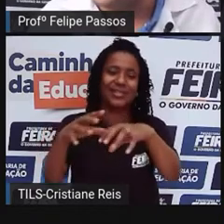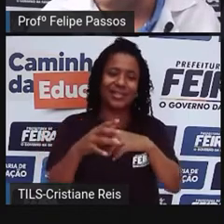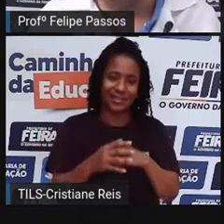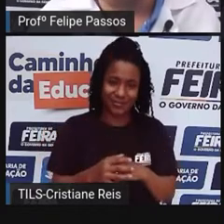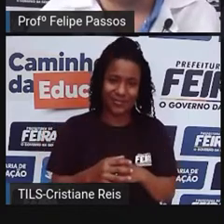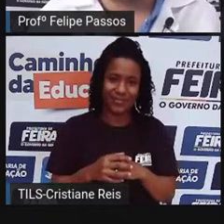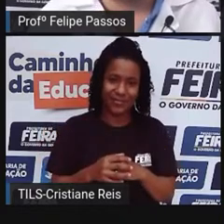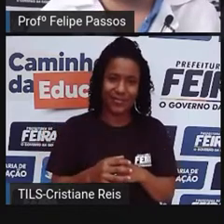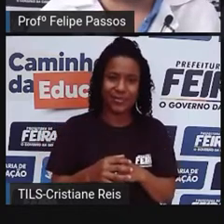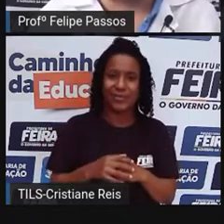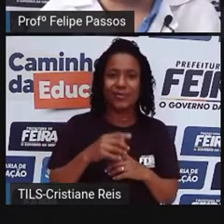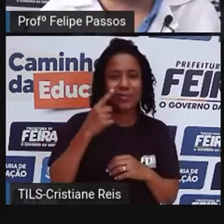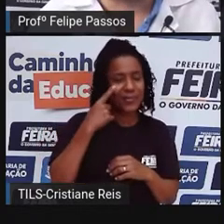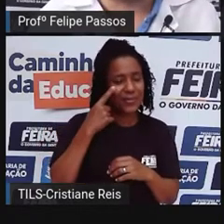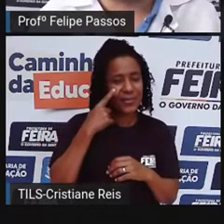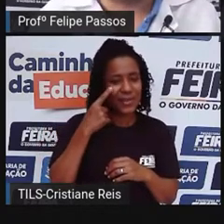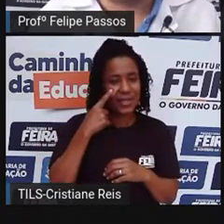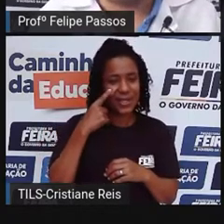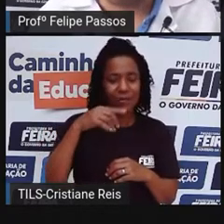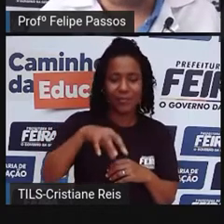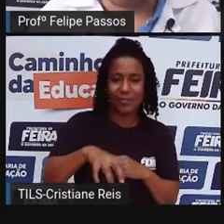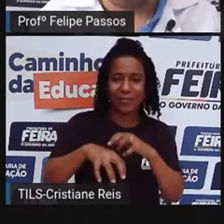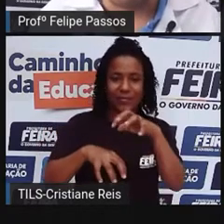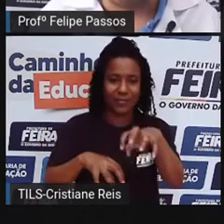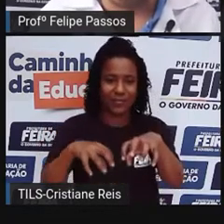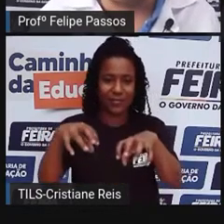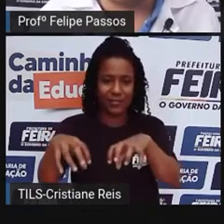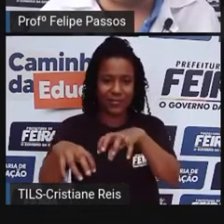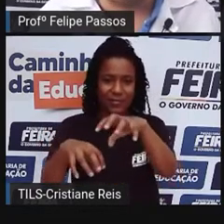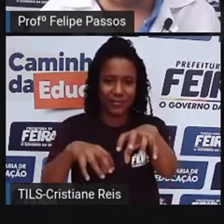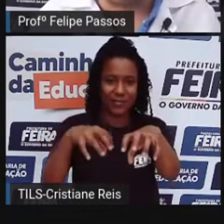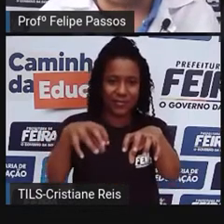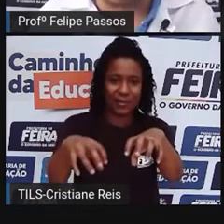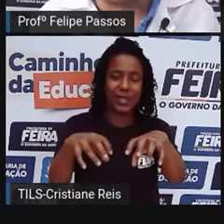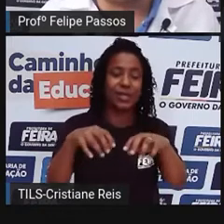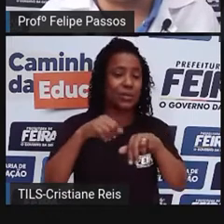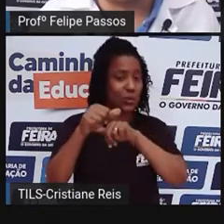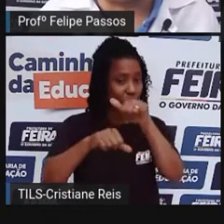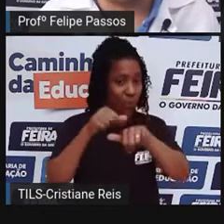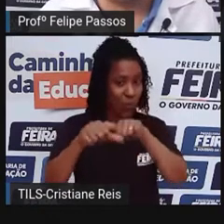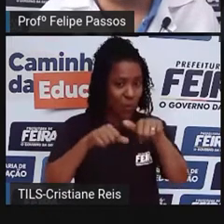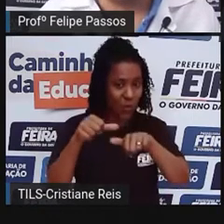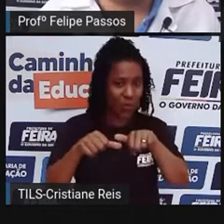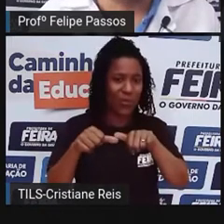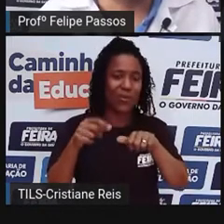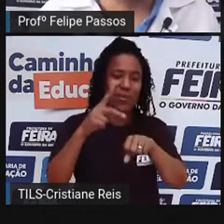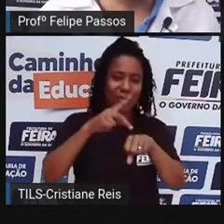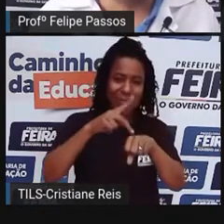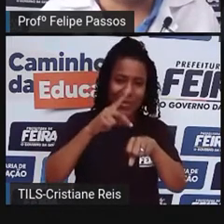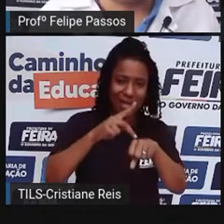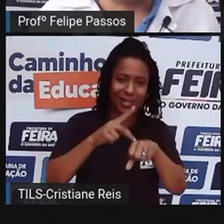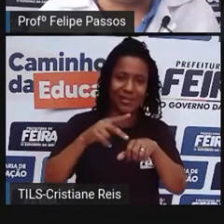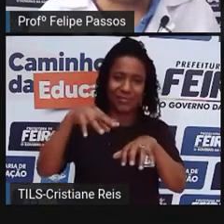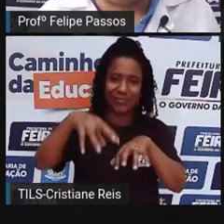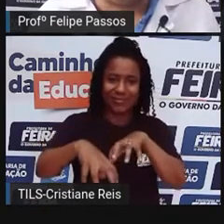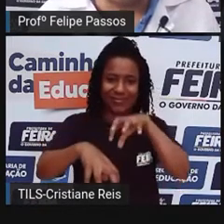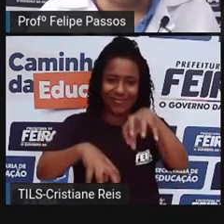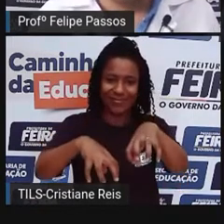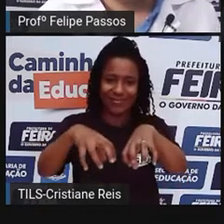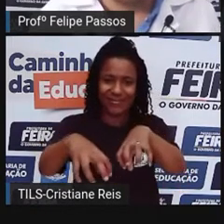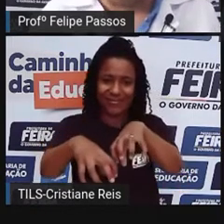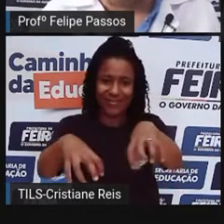pedras, elas foram sendo modificadas. Por exemplo, o paralelepípedo, é pedra mais lisinha. Depois vem o danado do